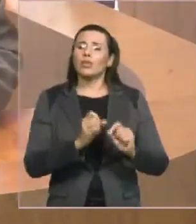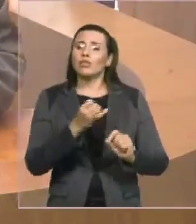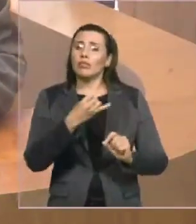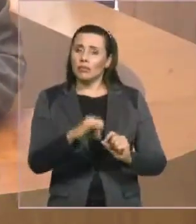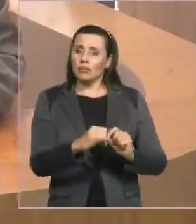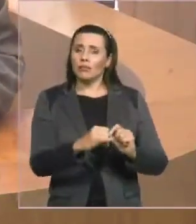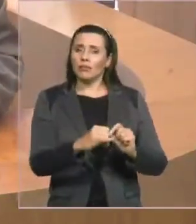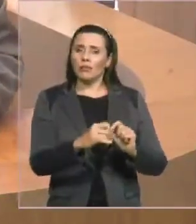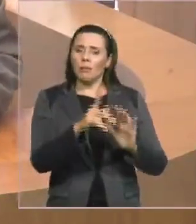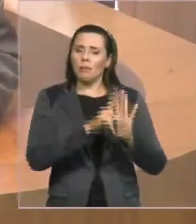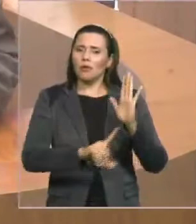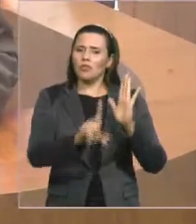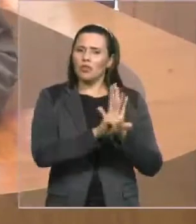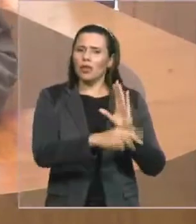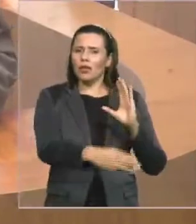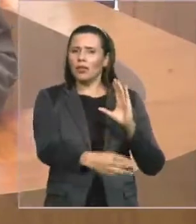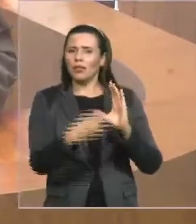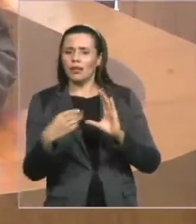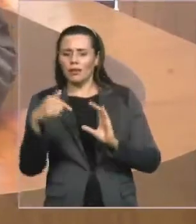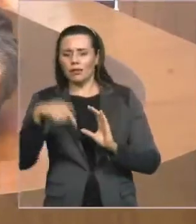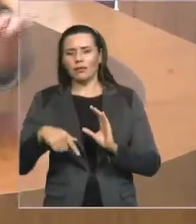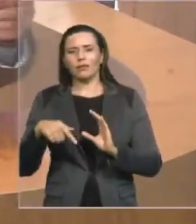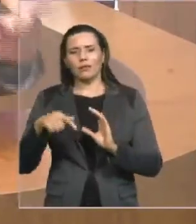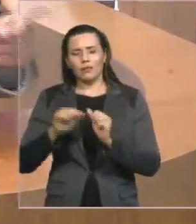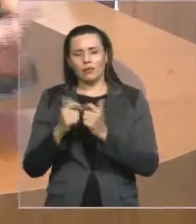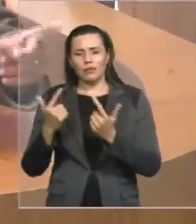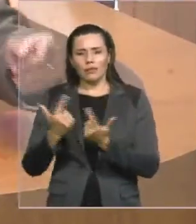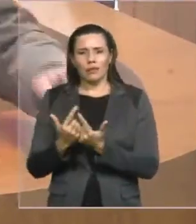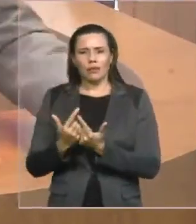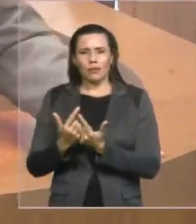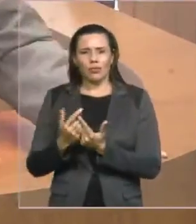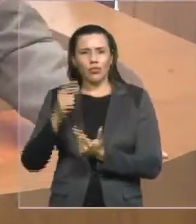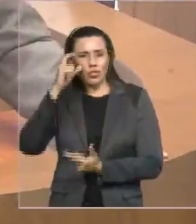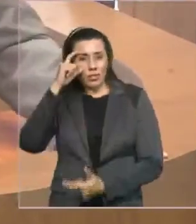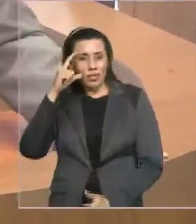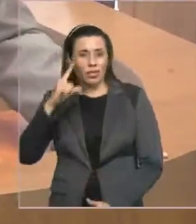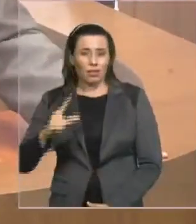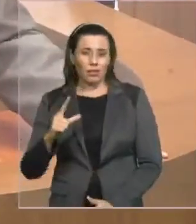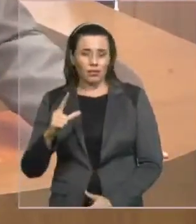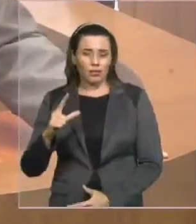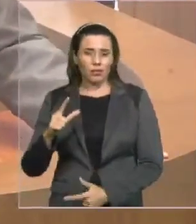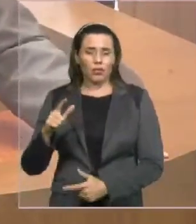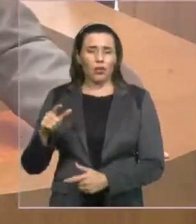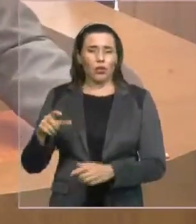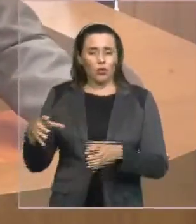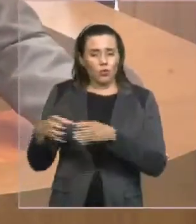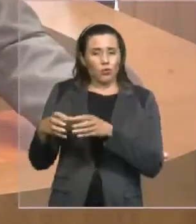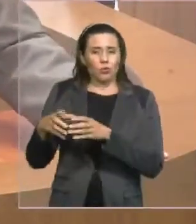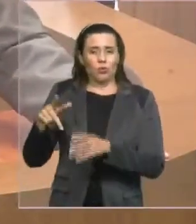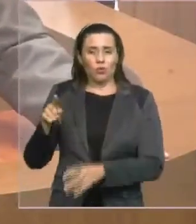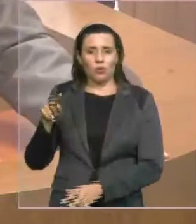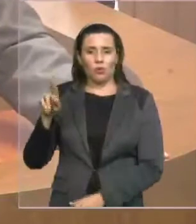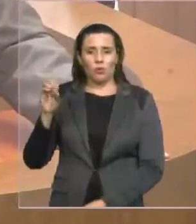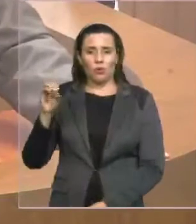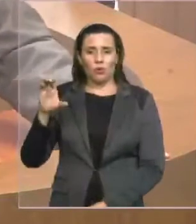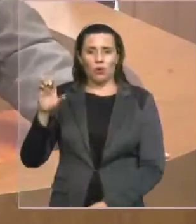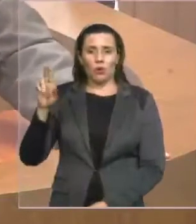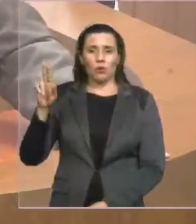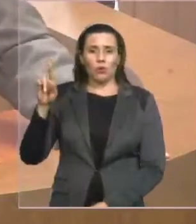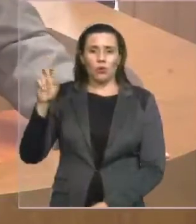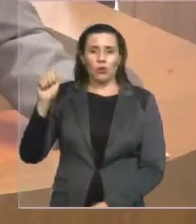aos procuradores do Estado, que houvesse primeiro o diálogo, que ouvisse a classe, que ouvisse os